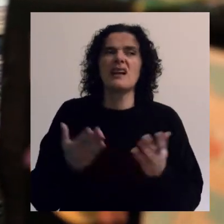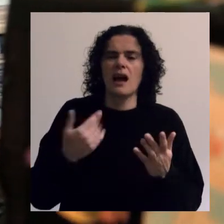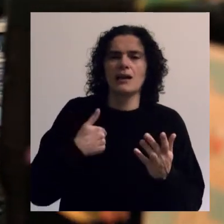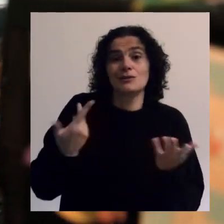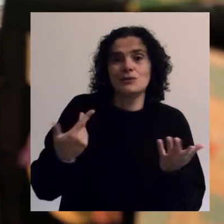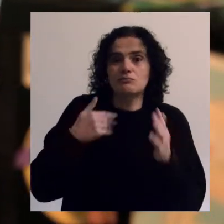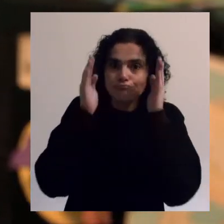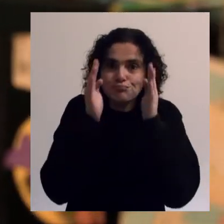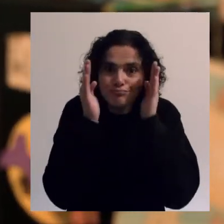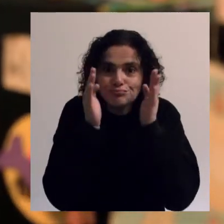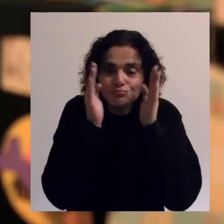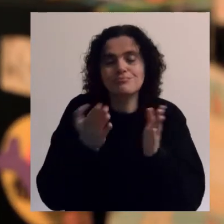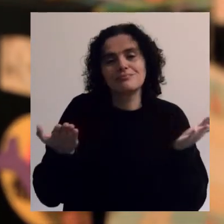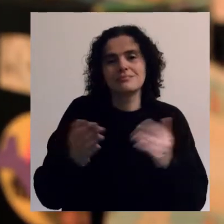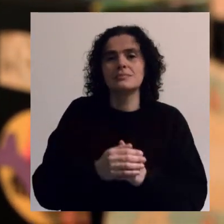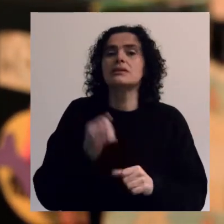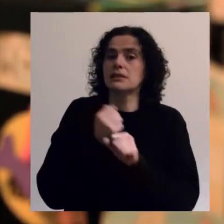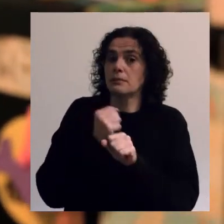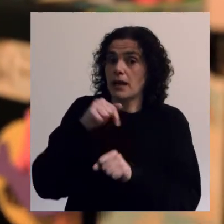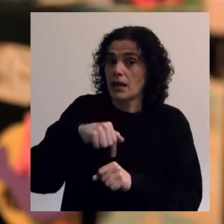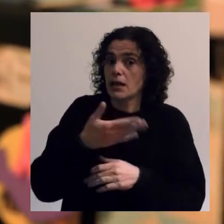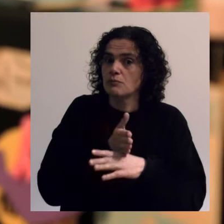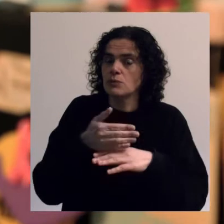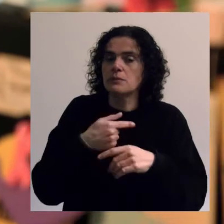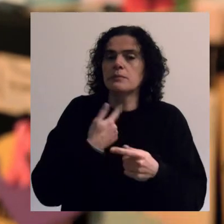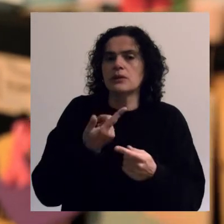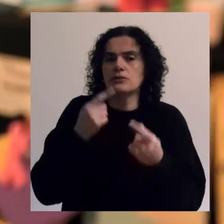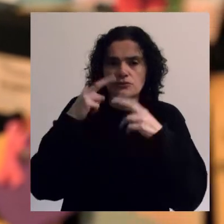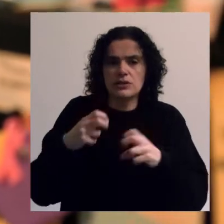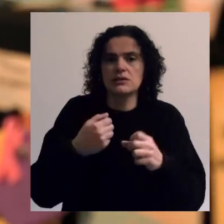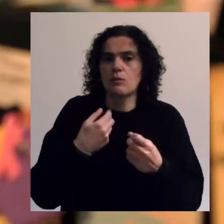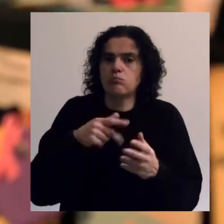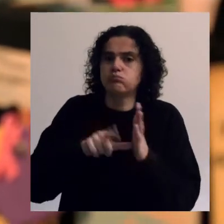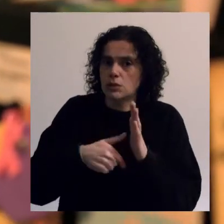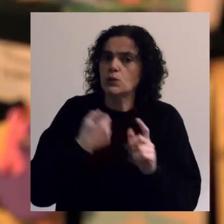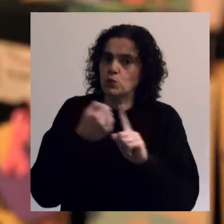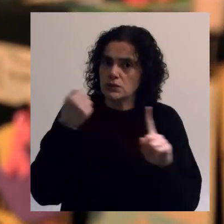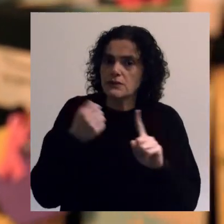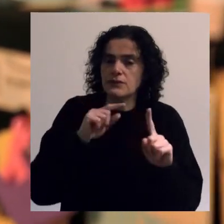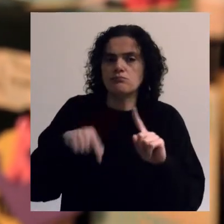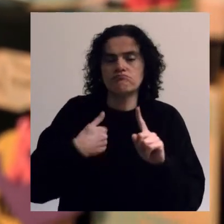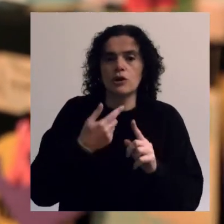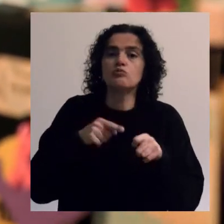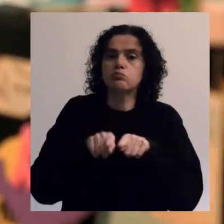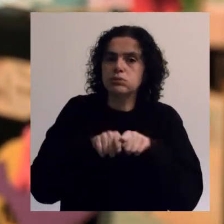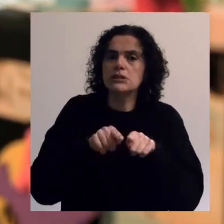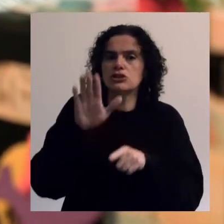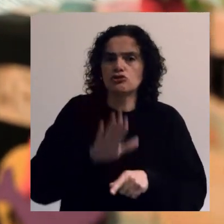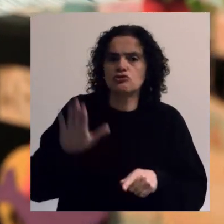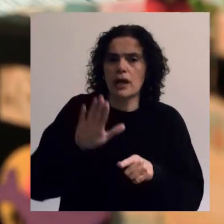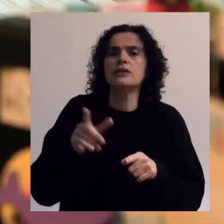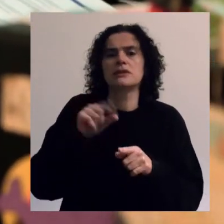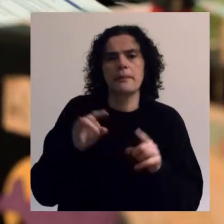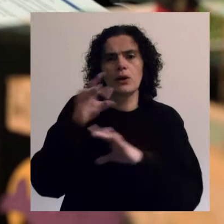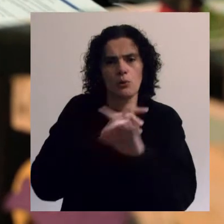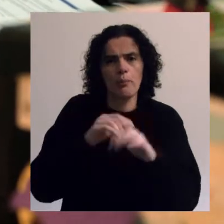Ah, estava aqui concentrada. Trabalhar aqui no Departamento de Investigação e Projetos é um desafio. Nós acompanhamos as políticas nacionais